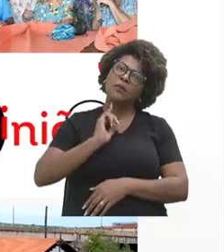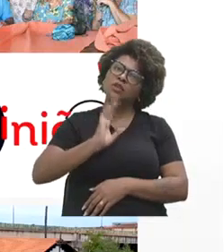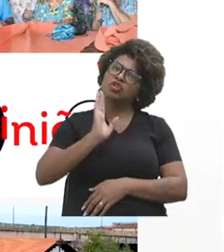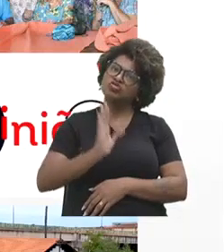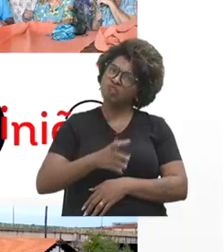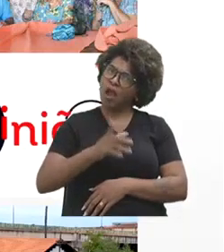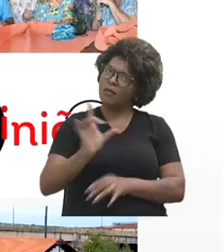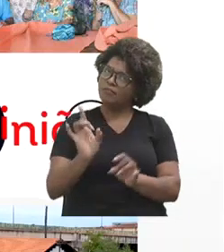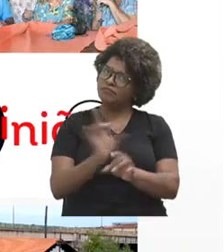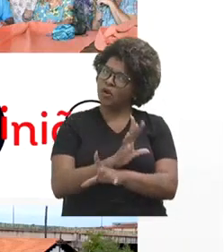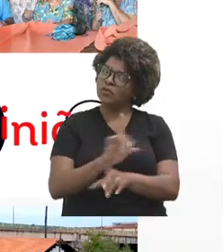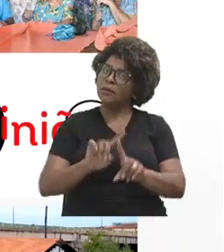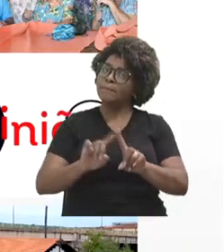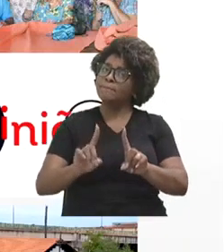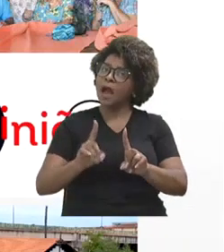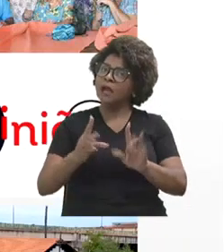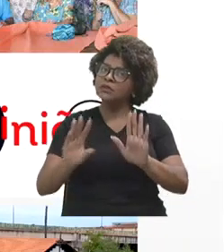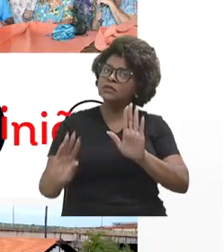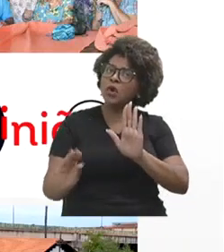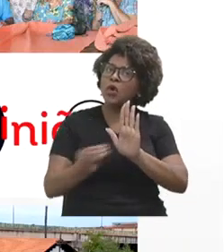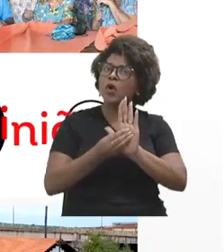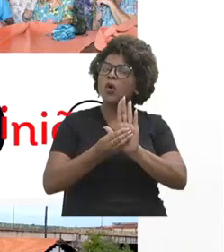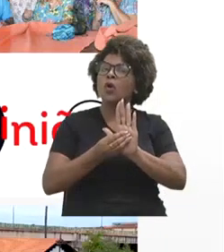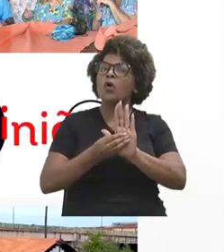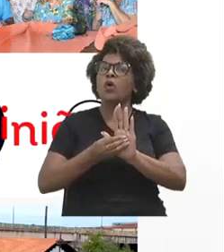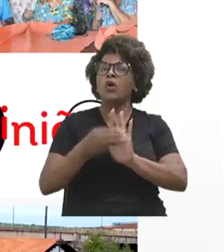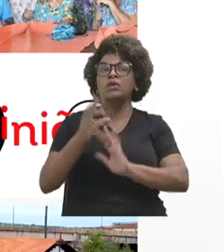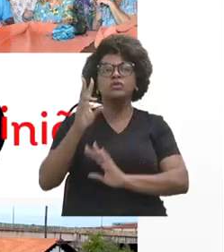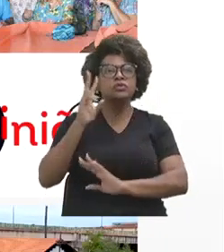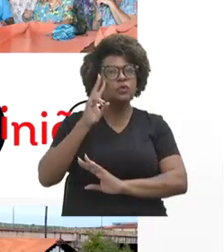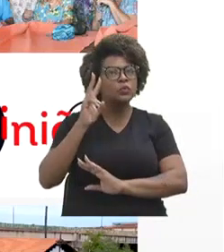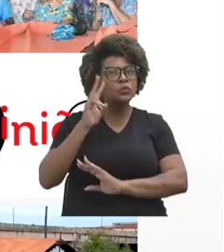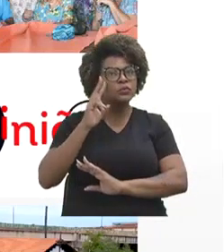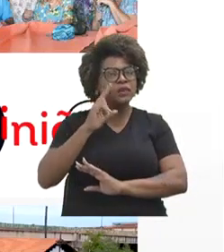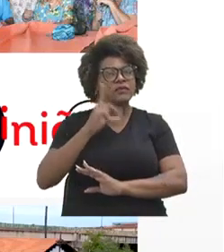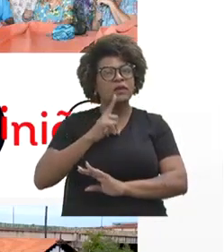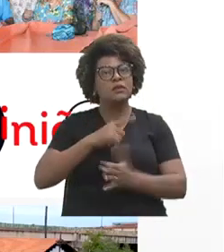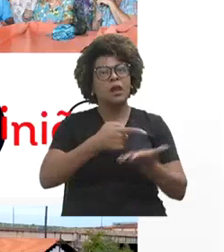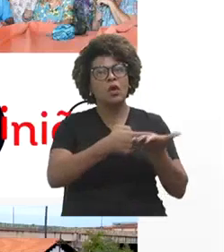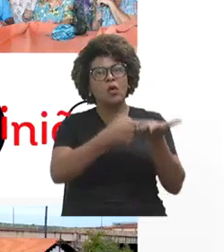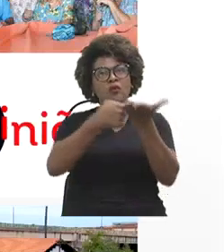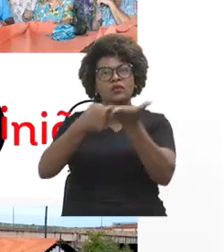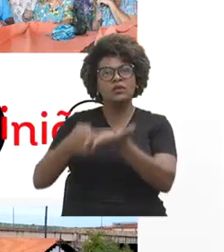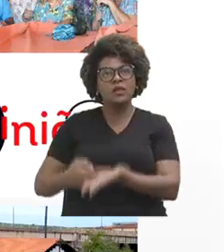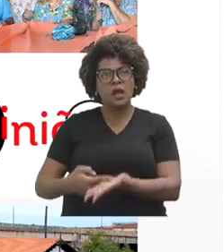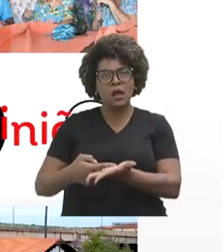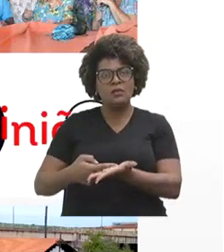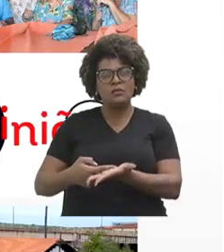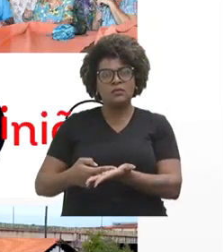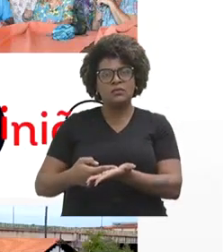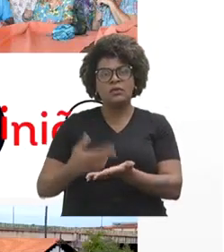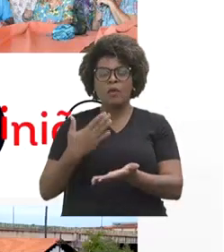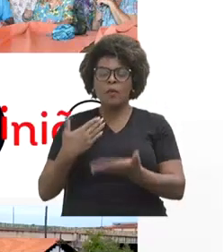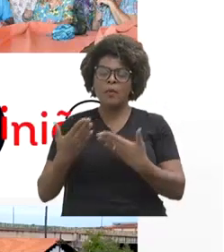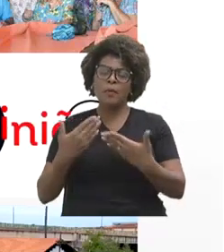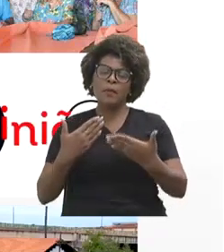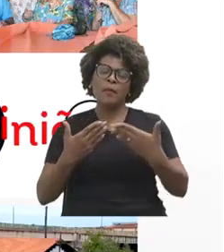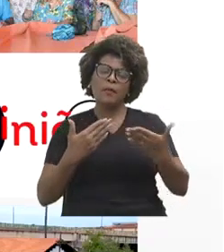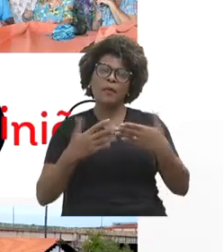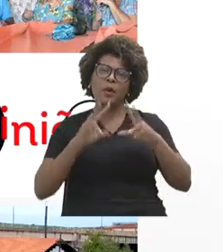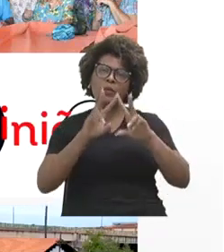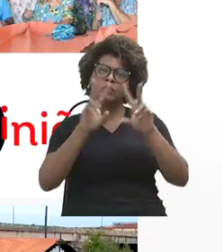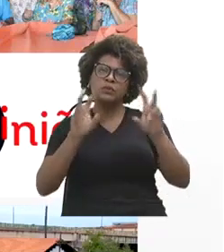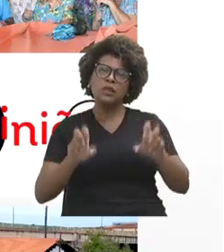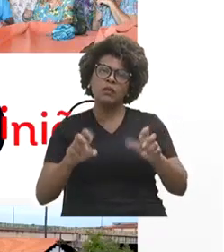nele, às segundas-feiras, ele traz convidados para debaterem temas factuais. Na